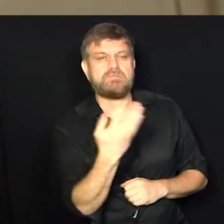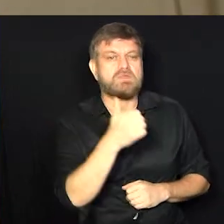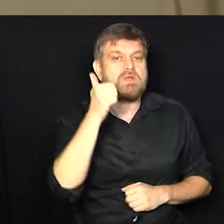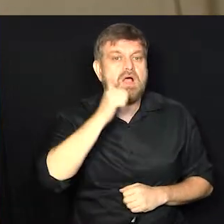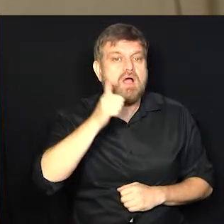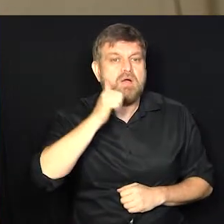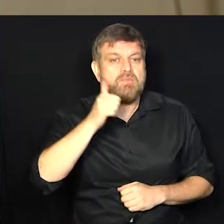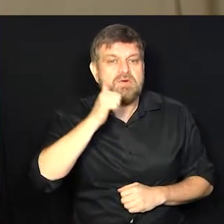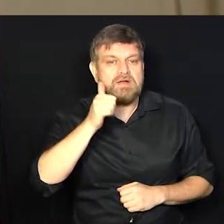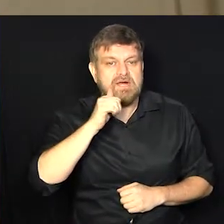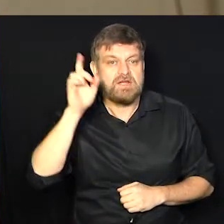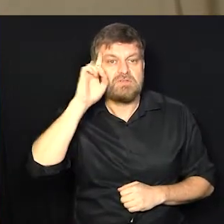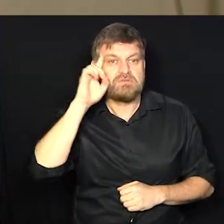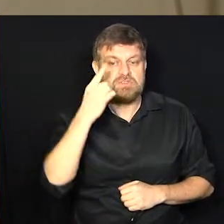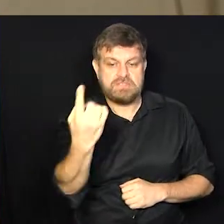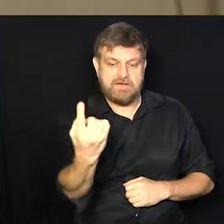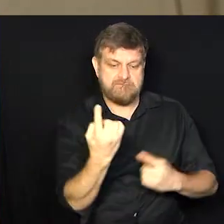dia, assim?